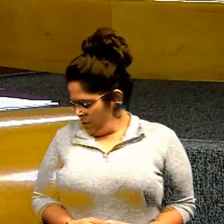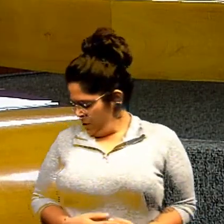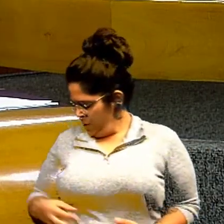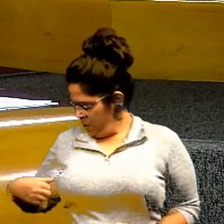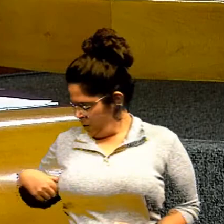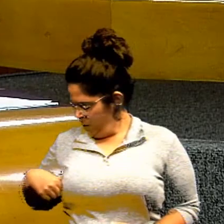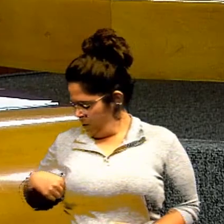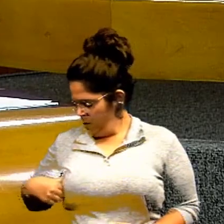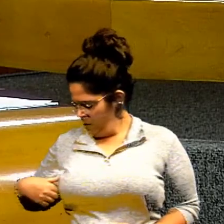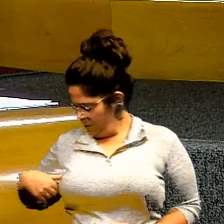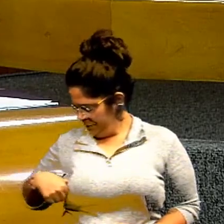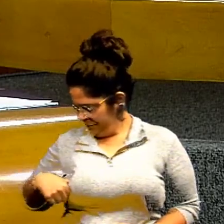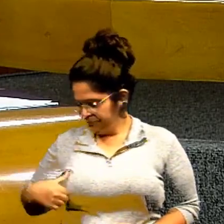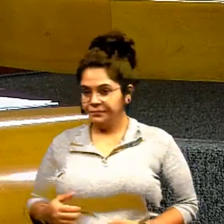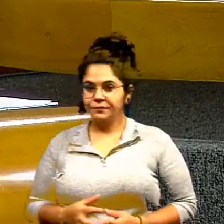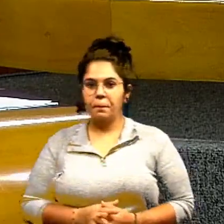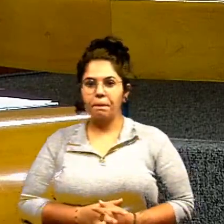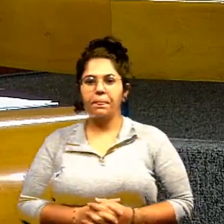30 segundos